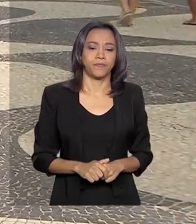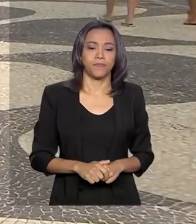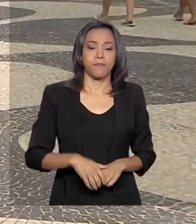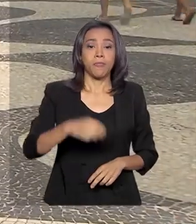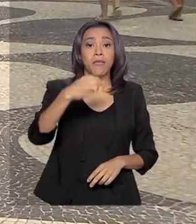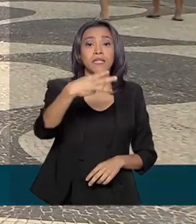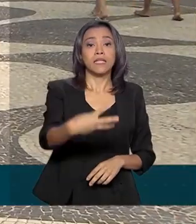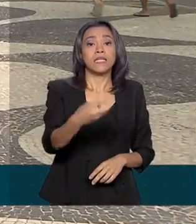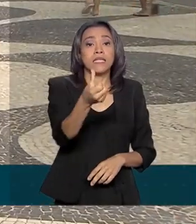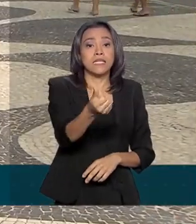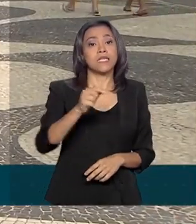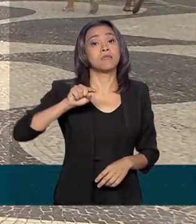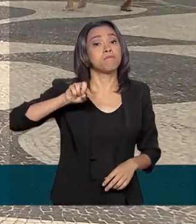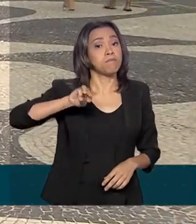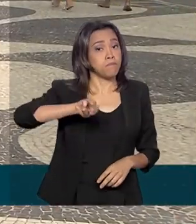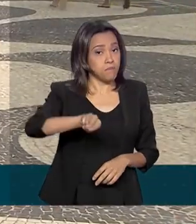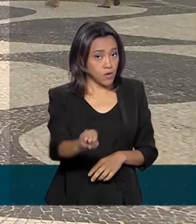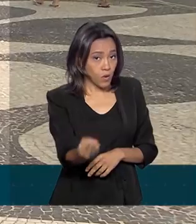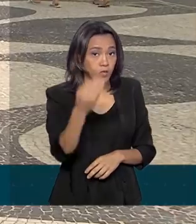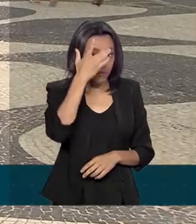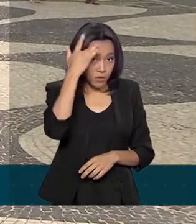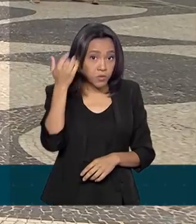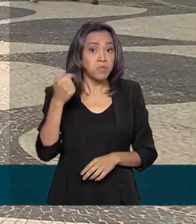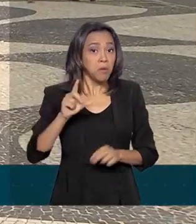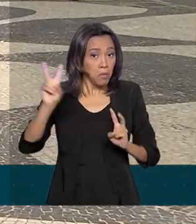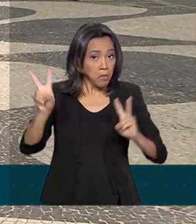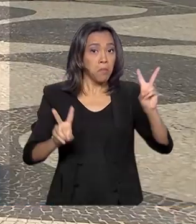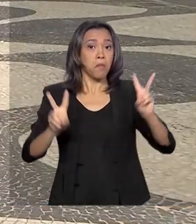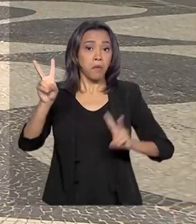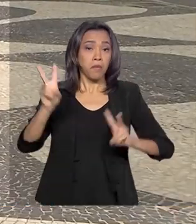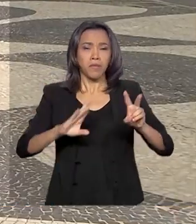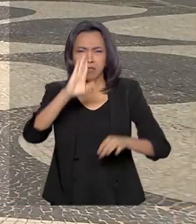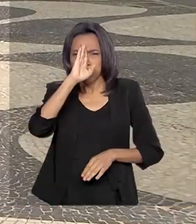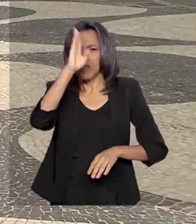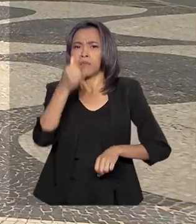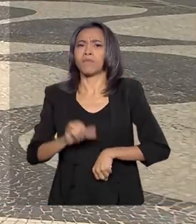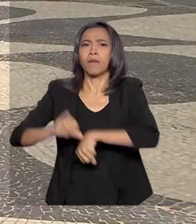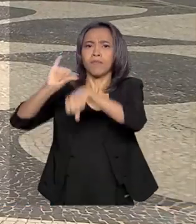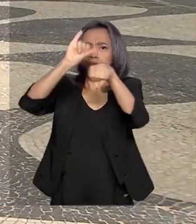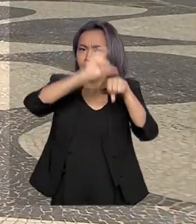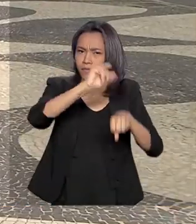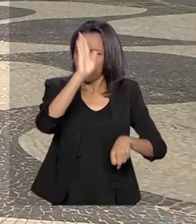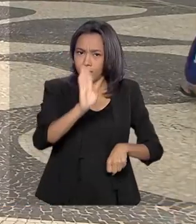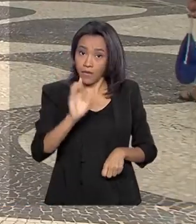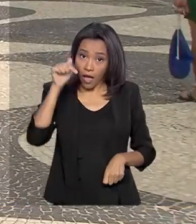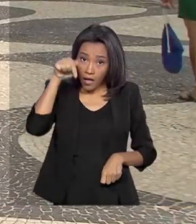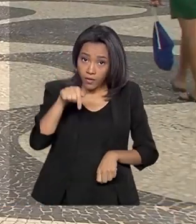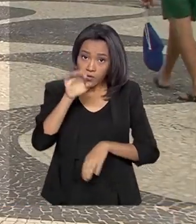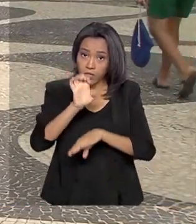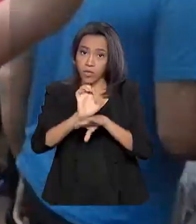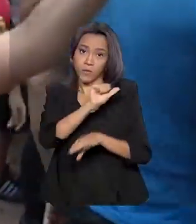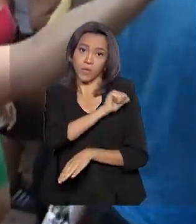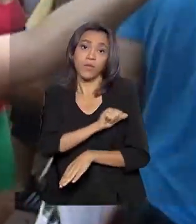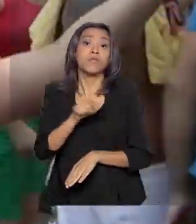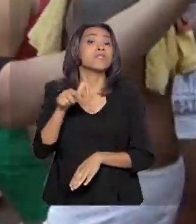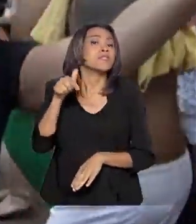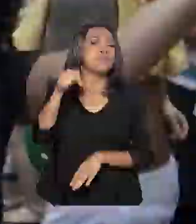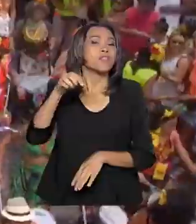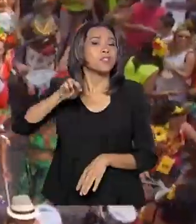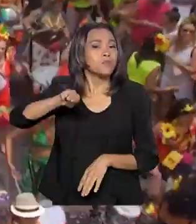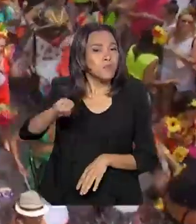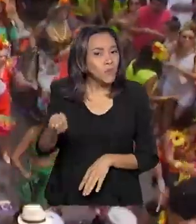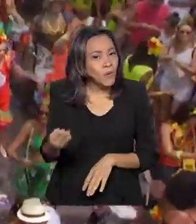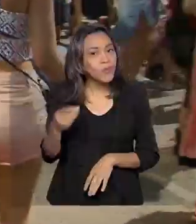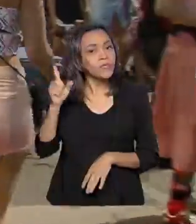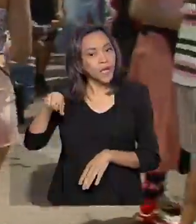36 milhões de foliões estão curtindo o Carnaval nas principais cidades do país. Aqui no Rio de Janeiro, são cerca de 7 milhões, de acordo com